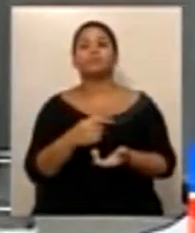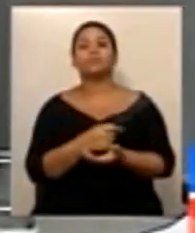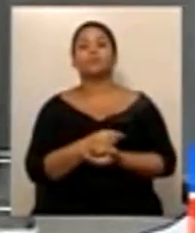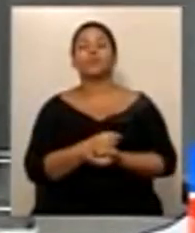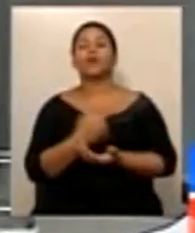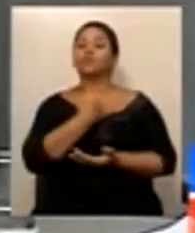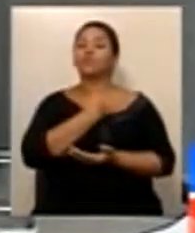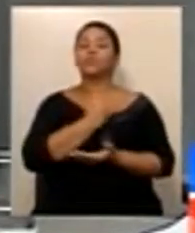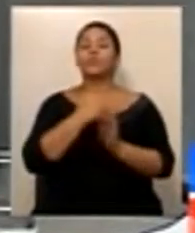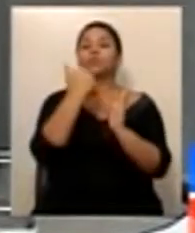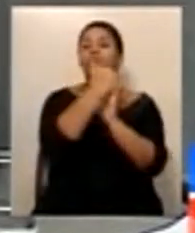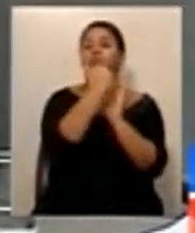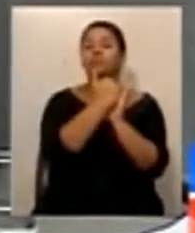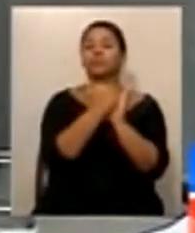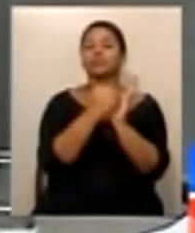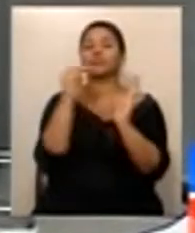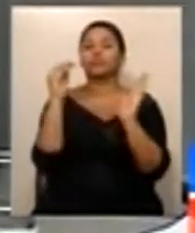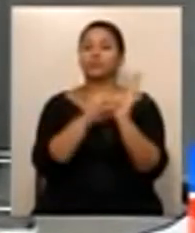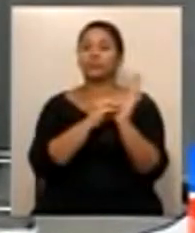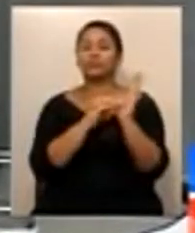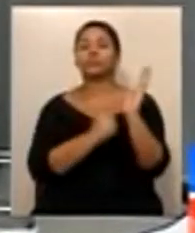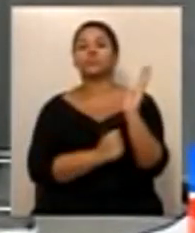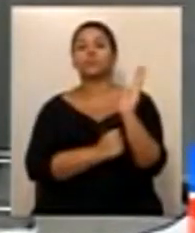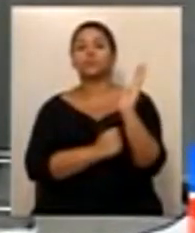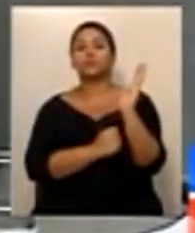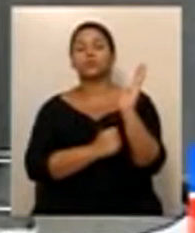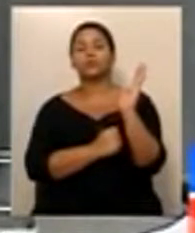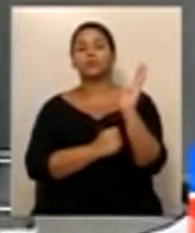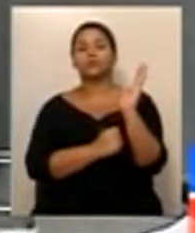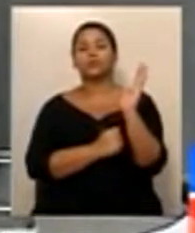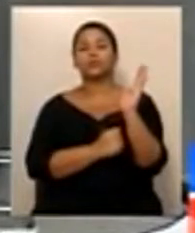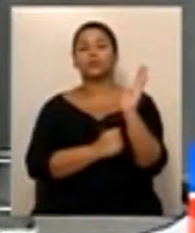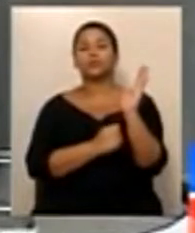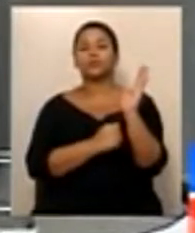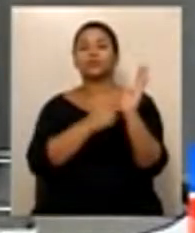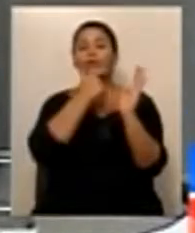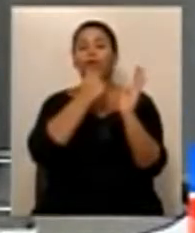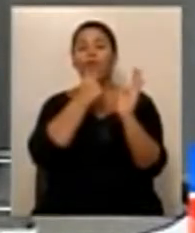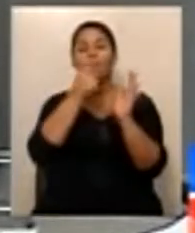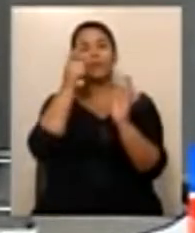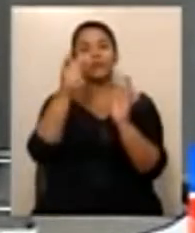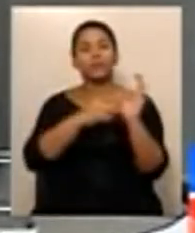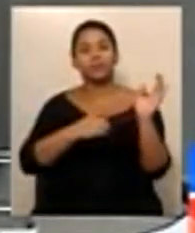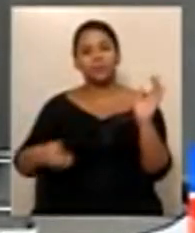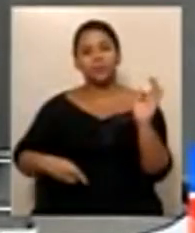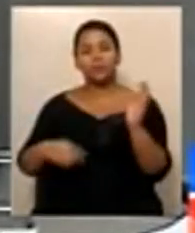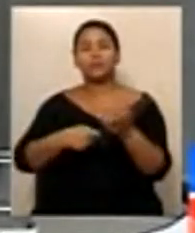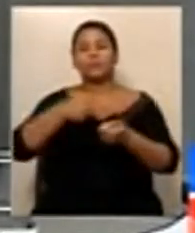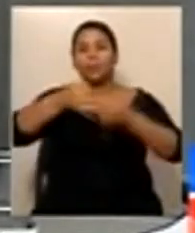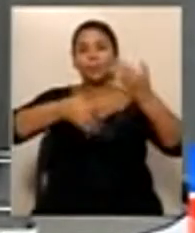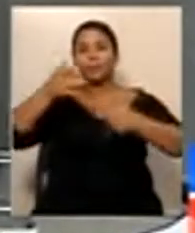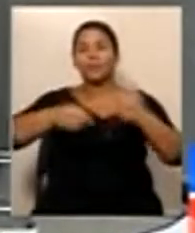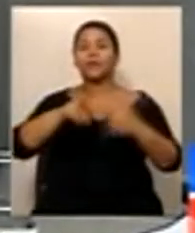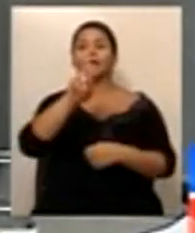.358, barra 12. Relator, deputado Ricardo Nezinho.